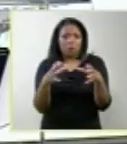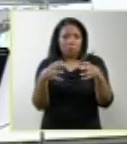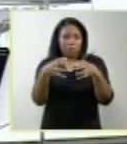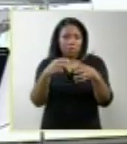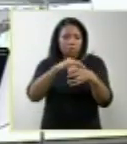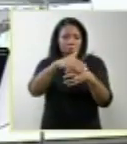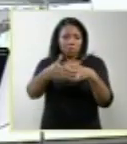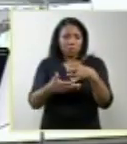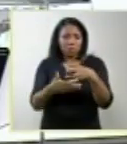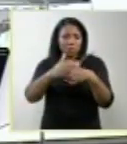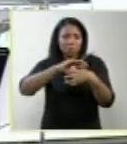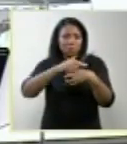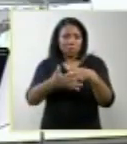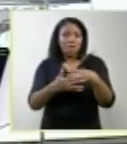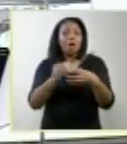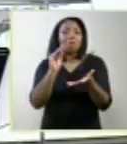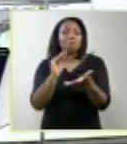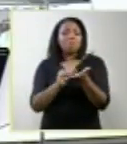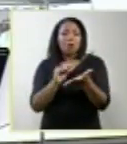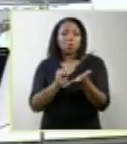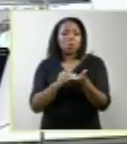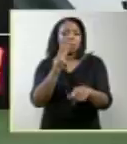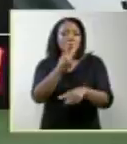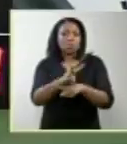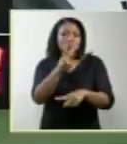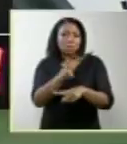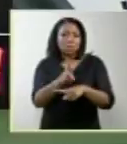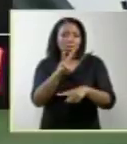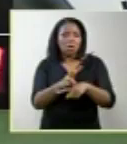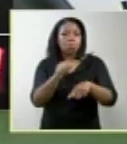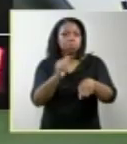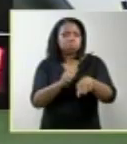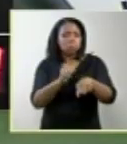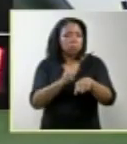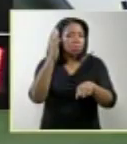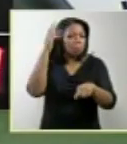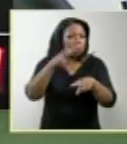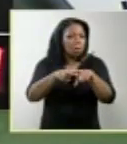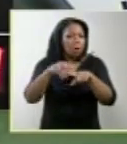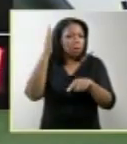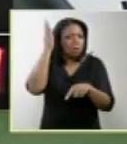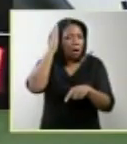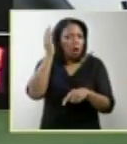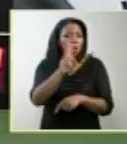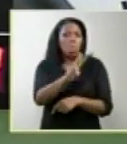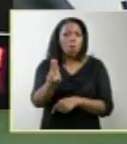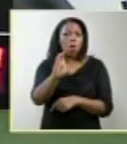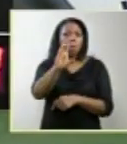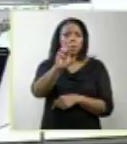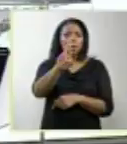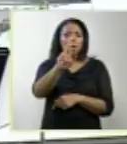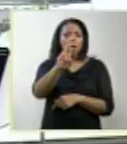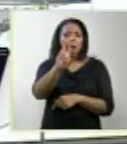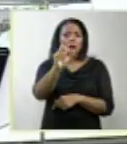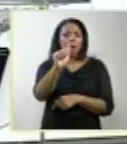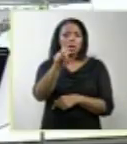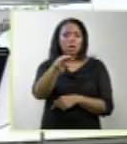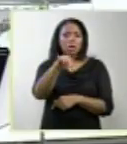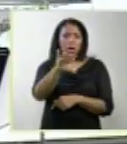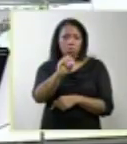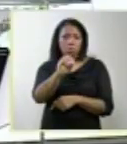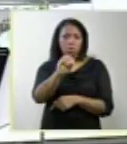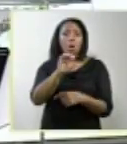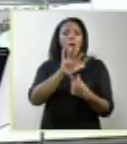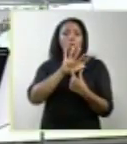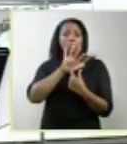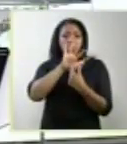neuronal, mas não houve a sua proteção formada pelo crânio. Dessa forma, o tecido cerebral ficaria exposto ao